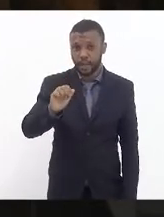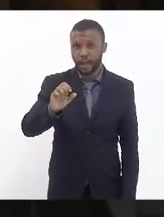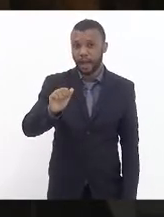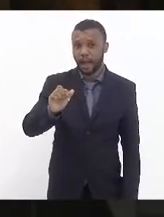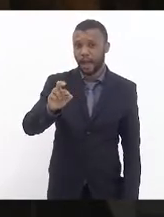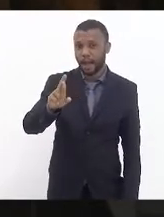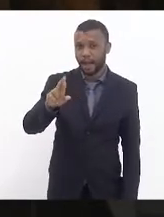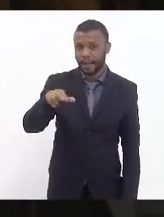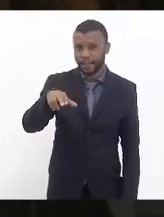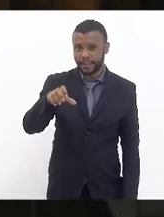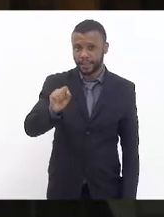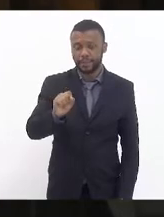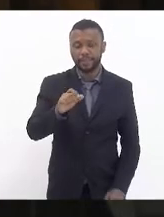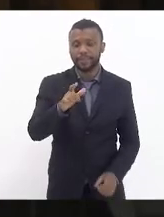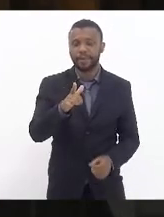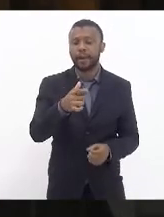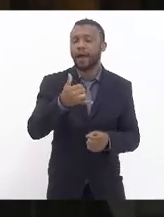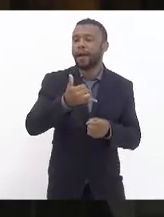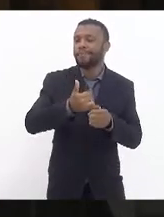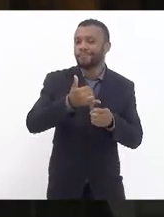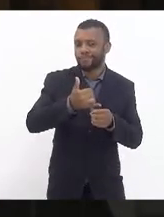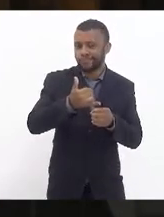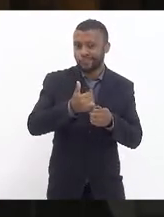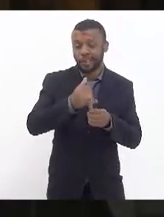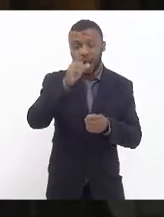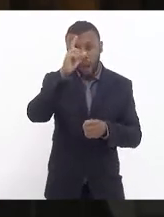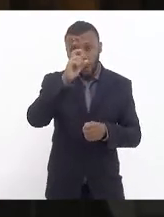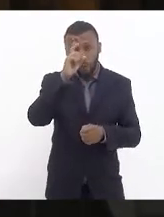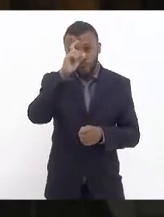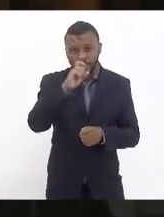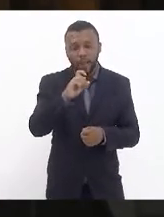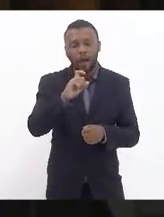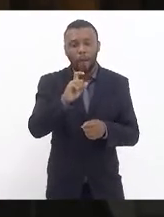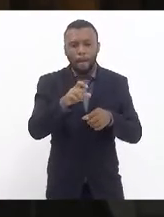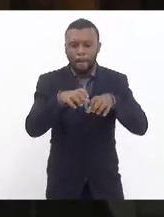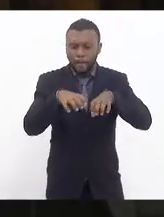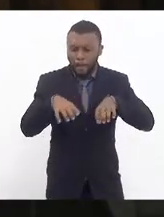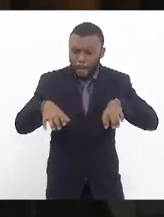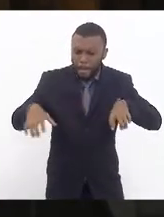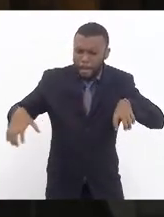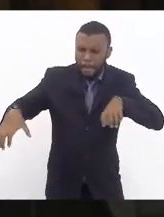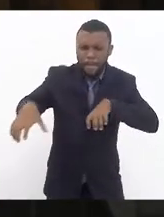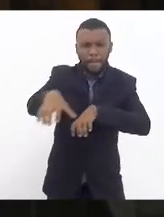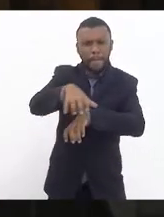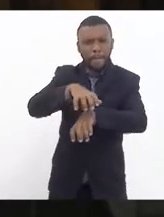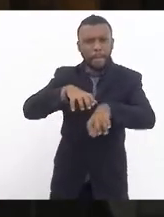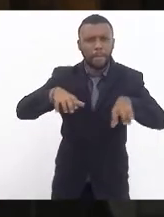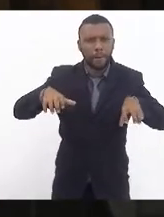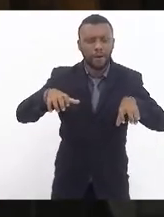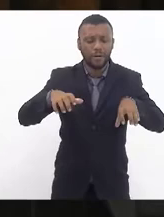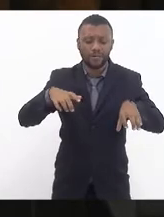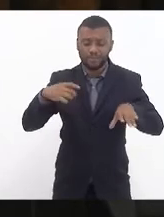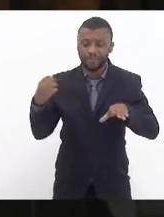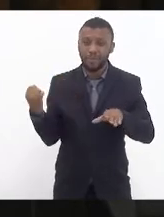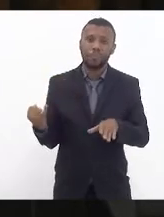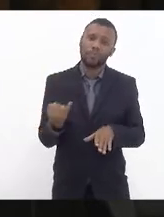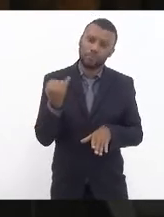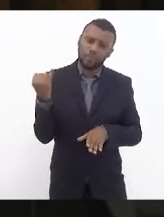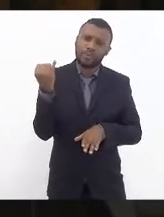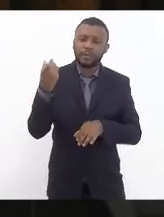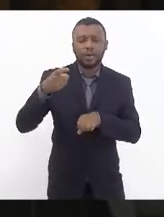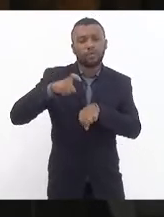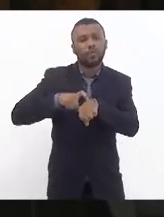Redonda, é um hospital de grande porte e foi de grande relevância no período do Covid